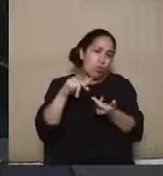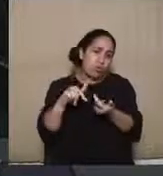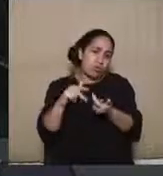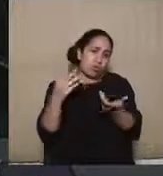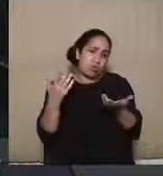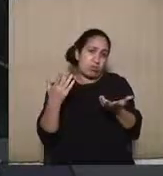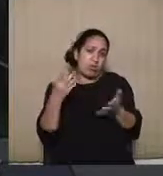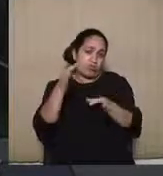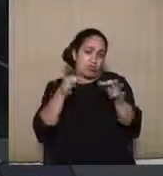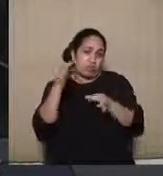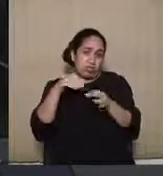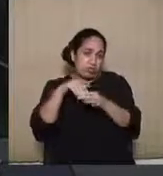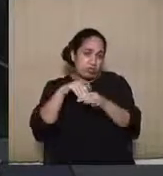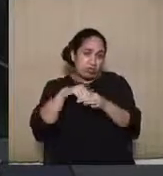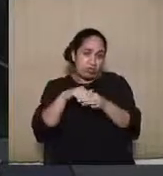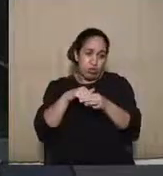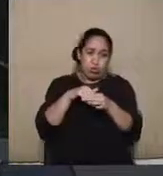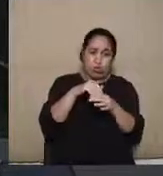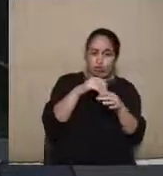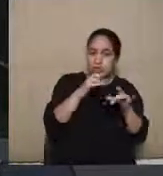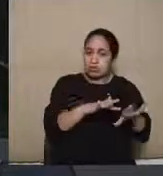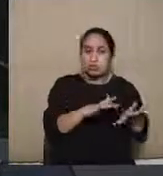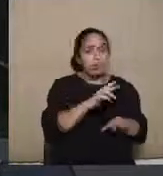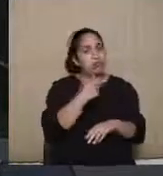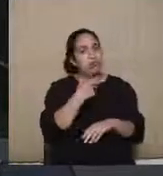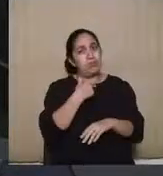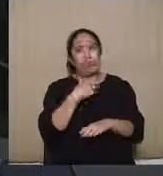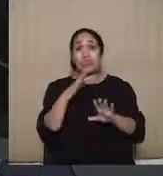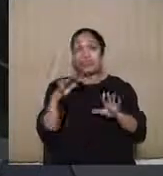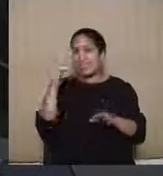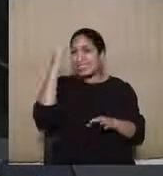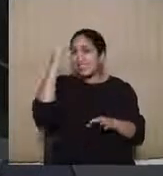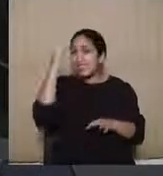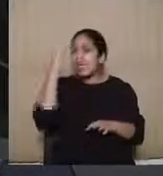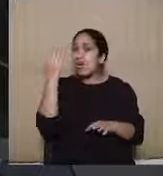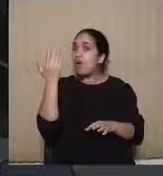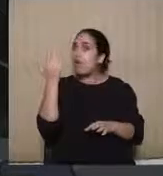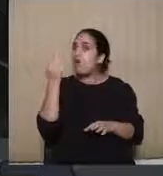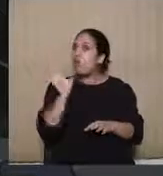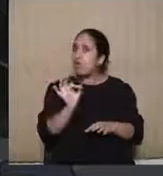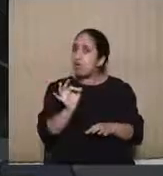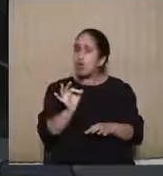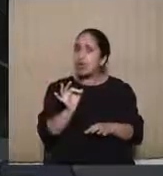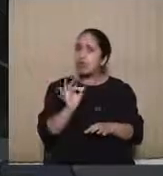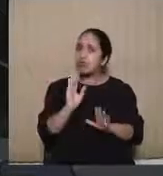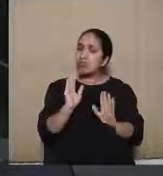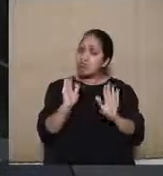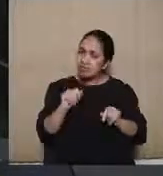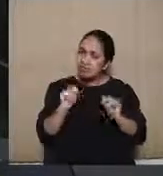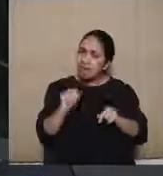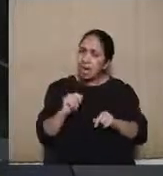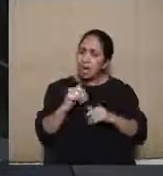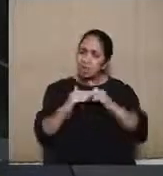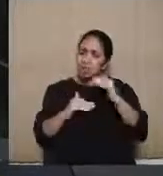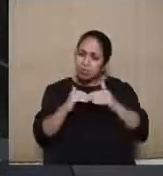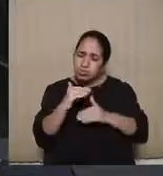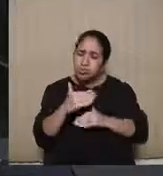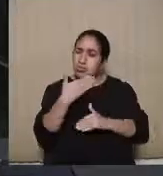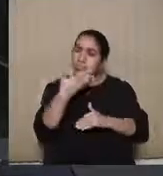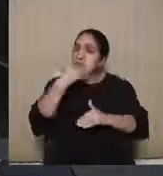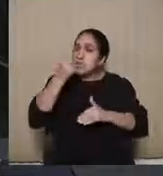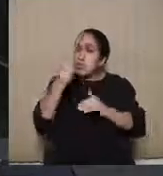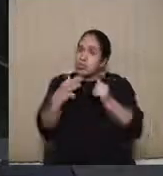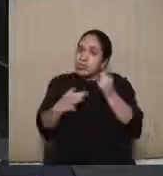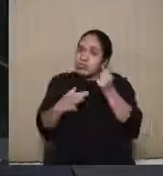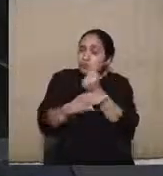pode abrir mão, eu acho também que, racionalmente falando, nós podemos melhorar esse processo, trazer mais segurança para esse